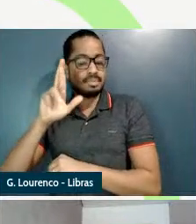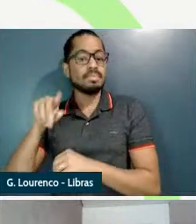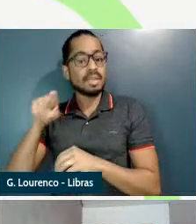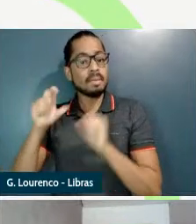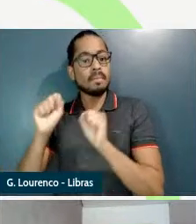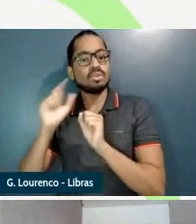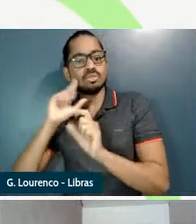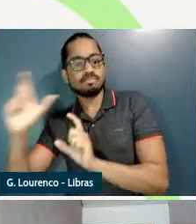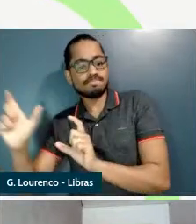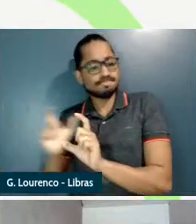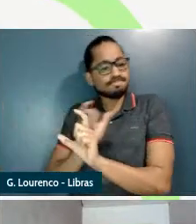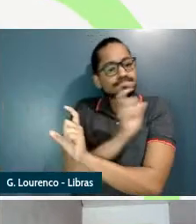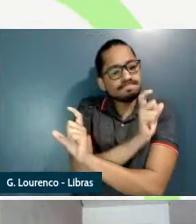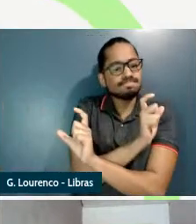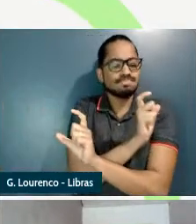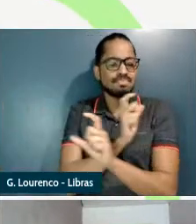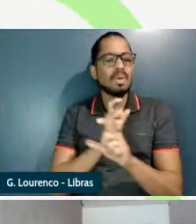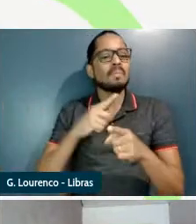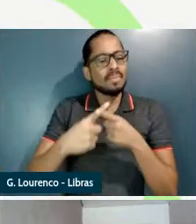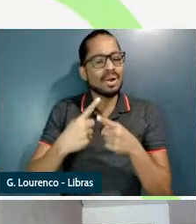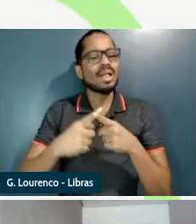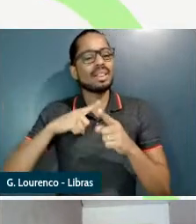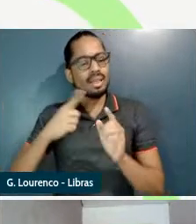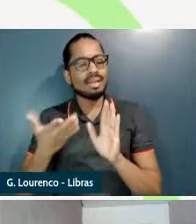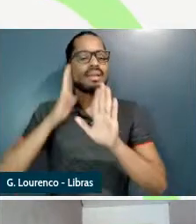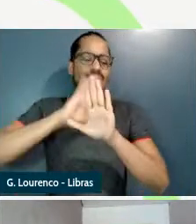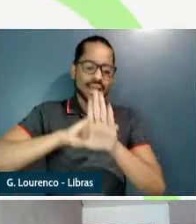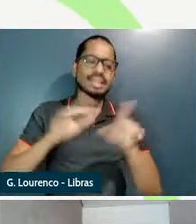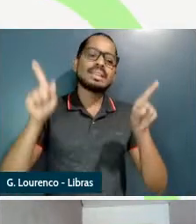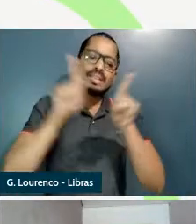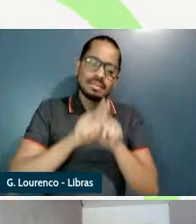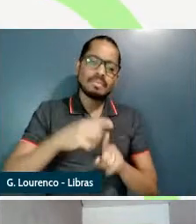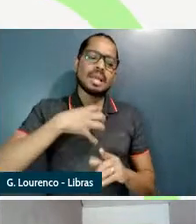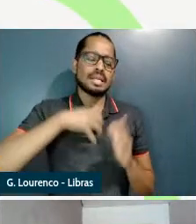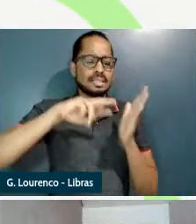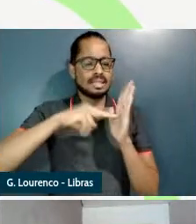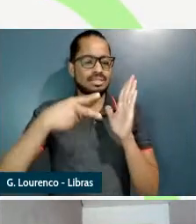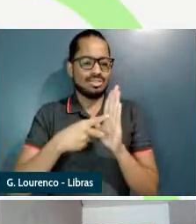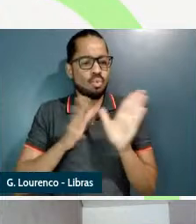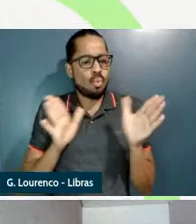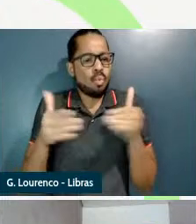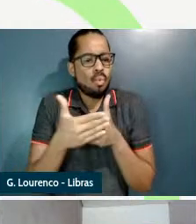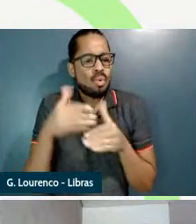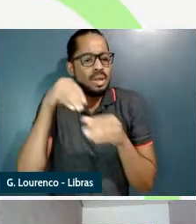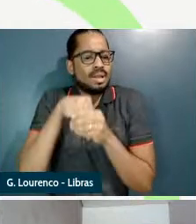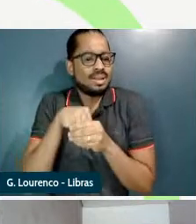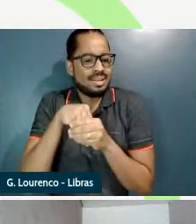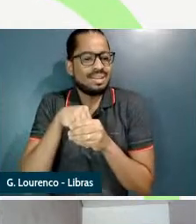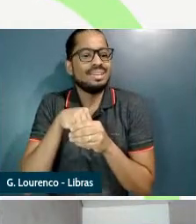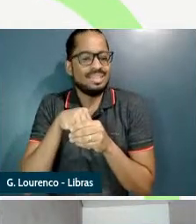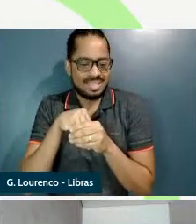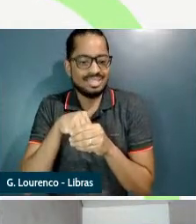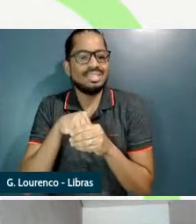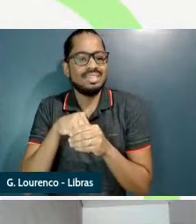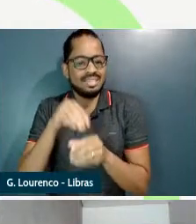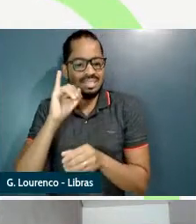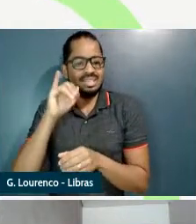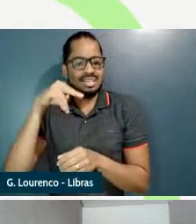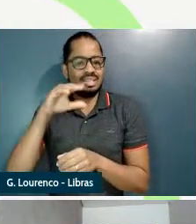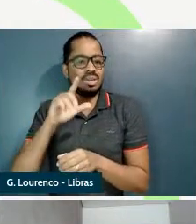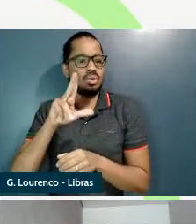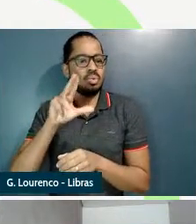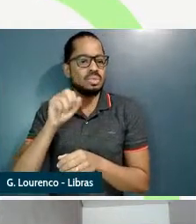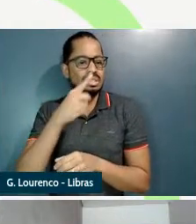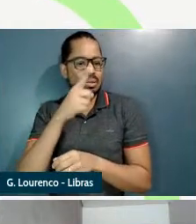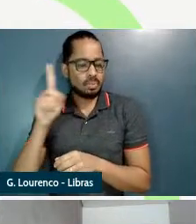tabelas com análises quantitativas no artigo as tabelas ficam inclusas né ficam contidas dentro do artigo